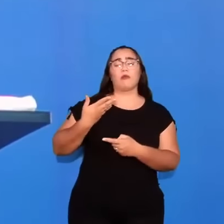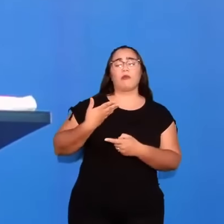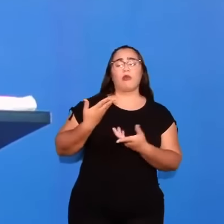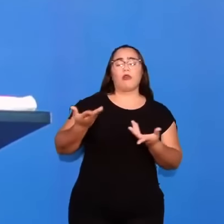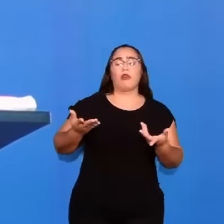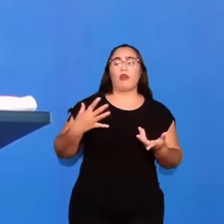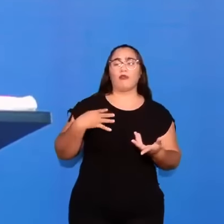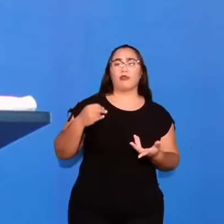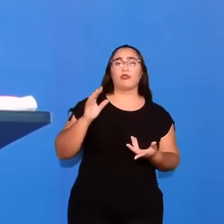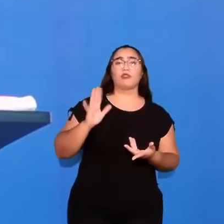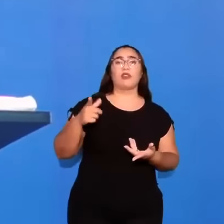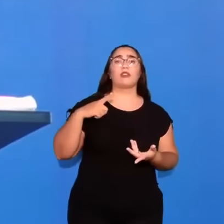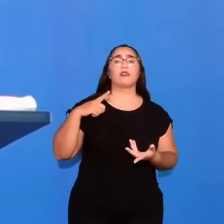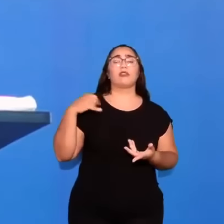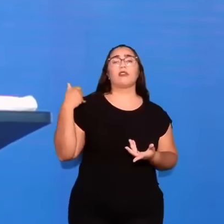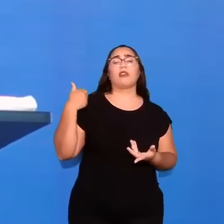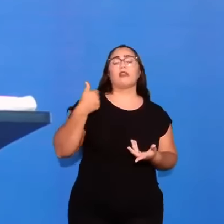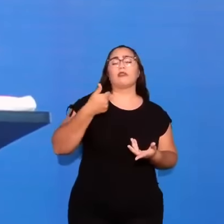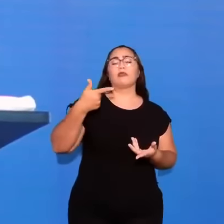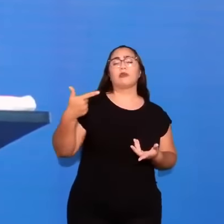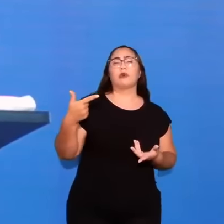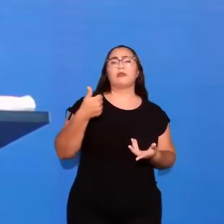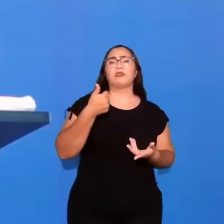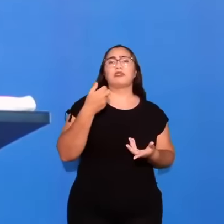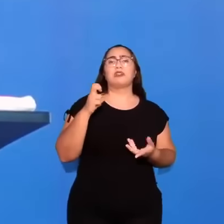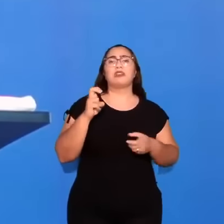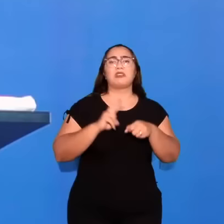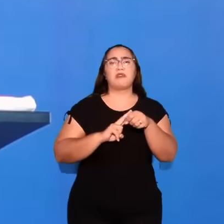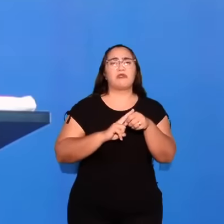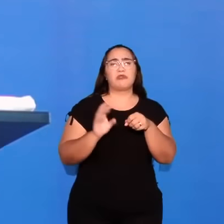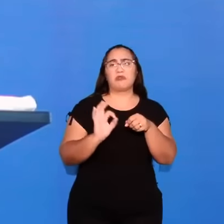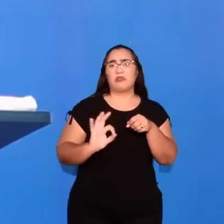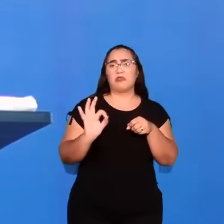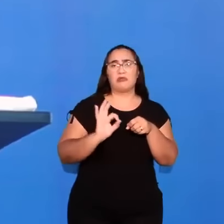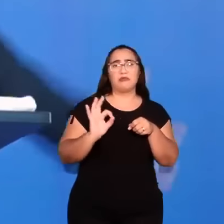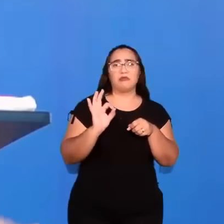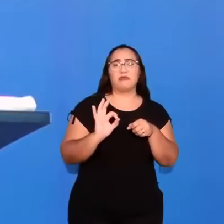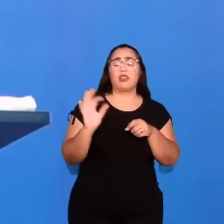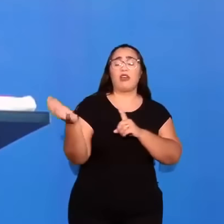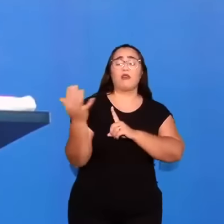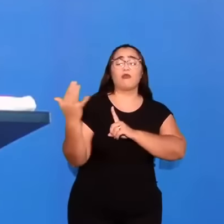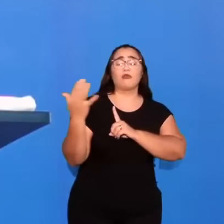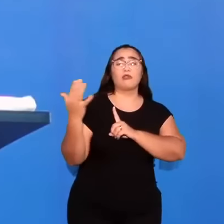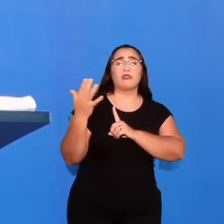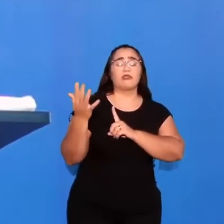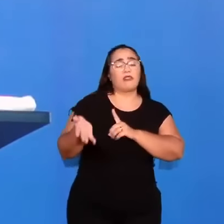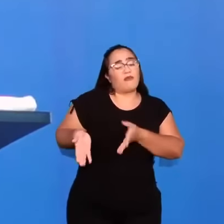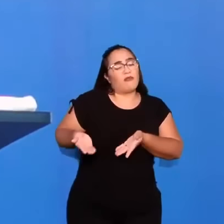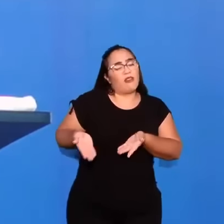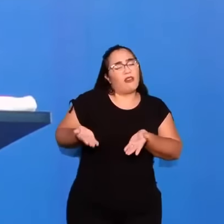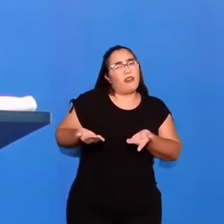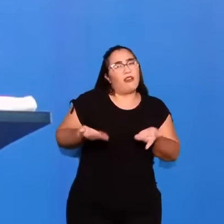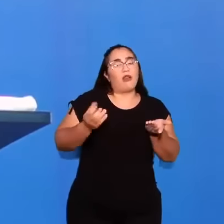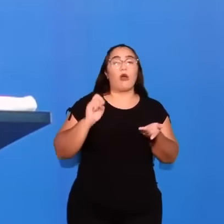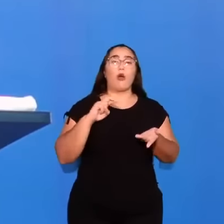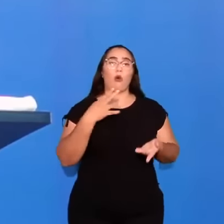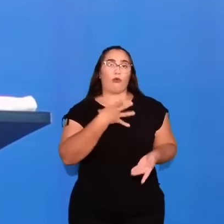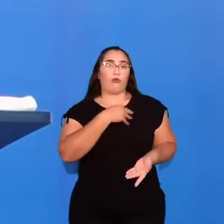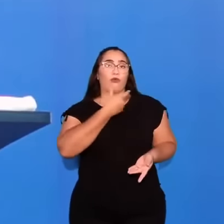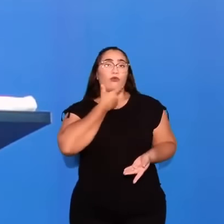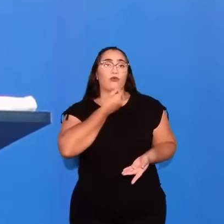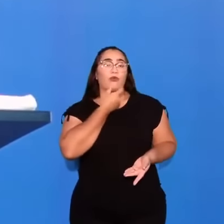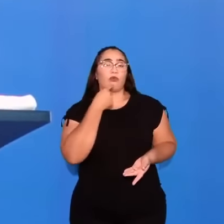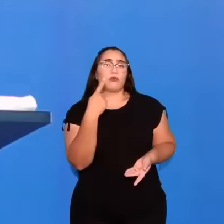ser que a sua filha já tenha amigas de doze a quinze anos, que não são mais virgens. Que influenciam ela nessa área, ou o seu filho.